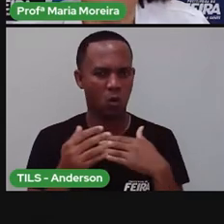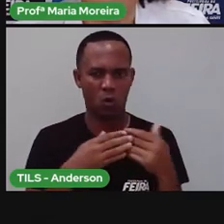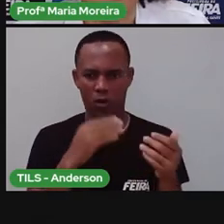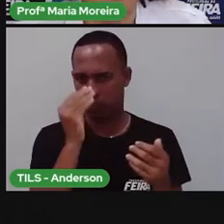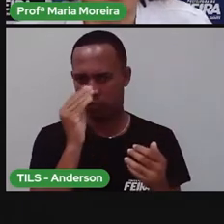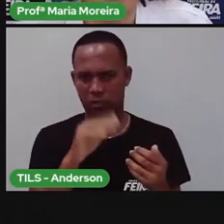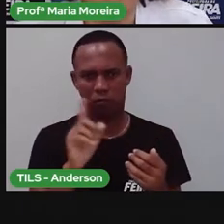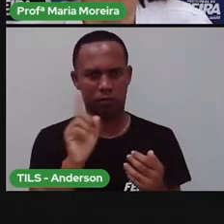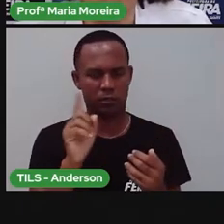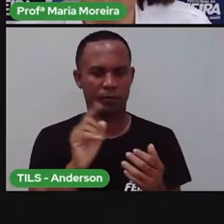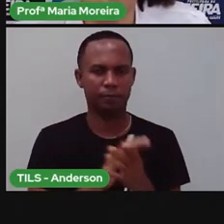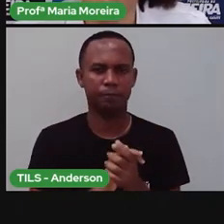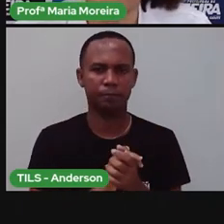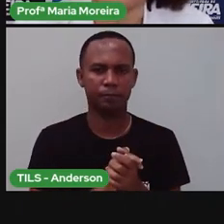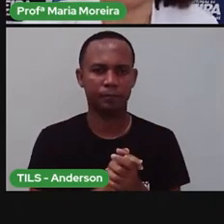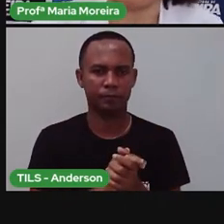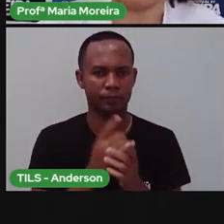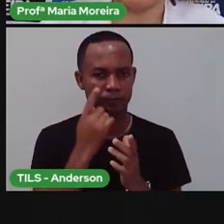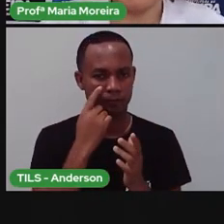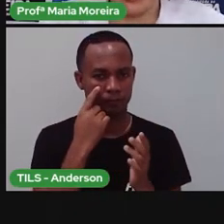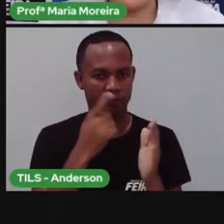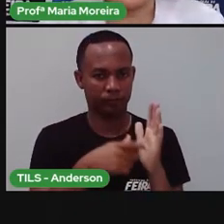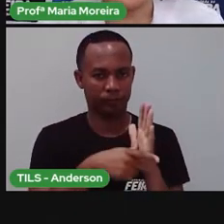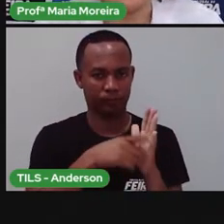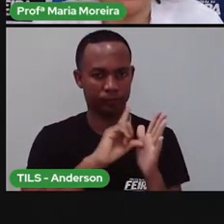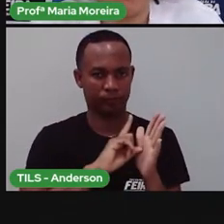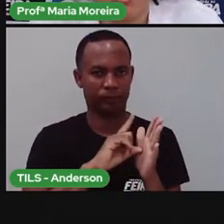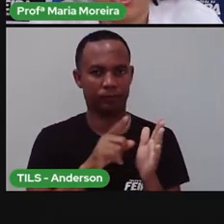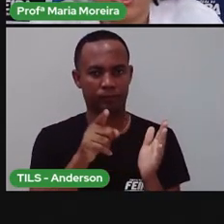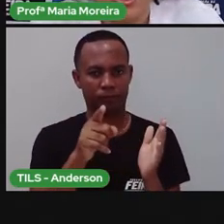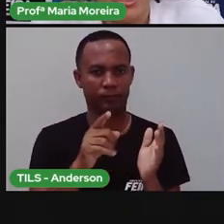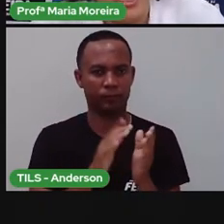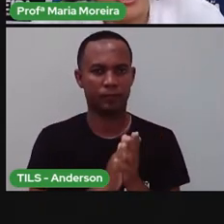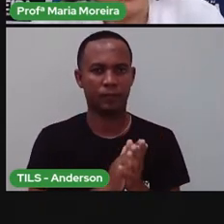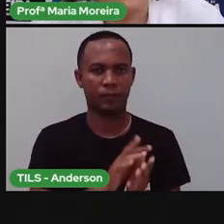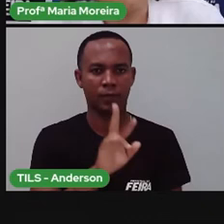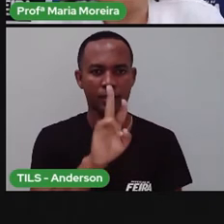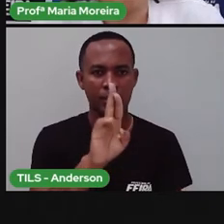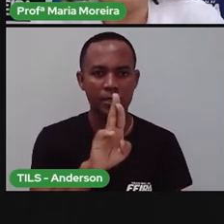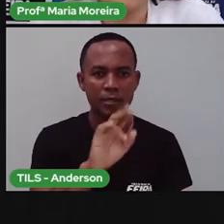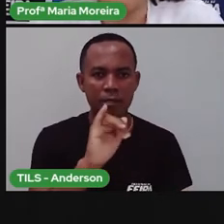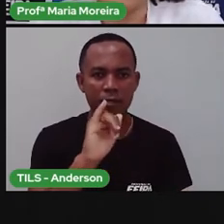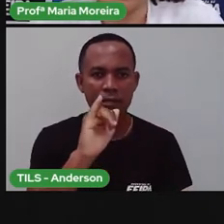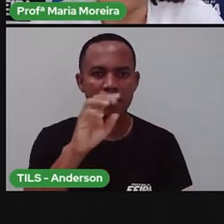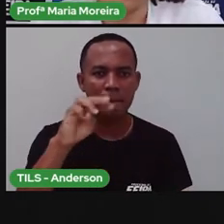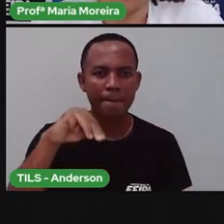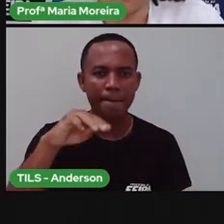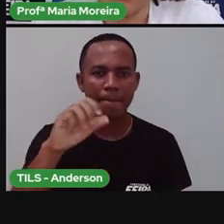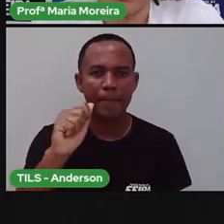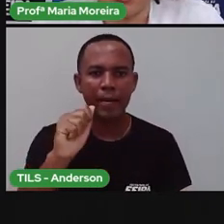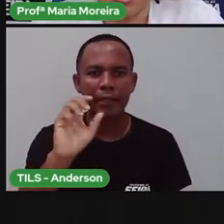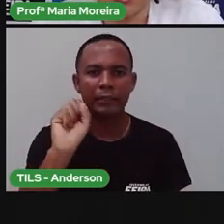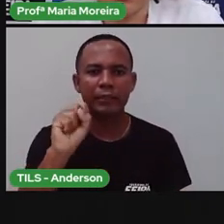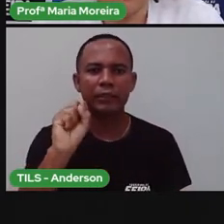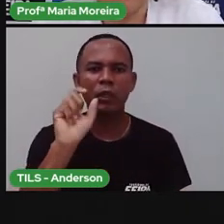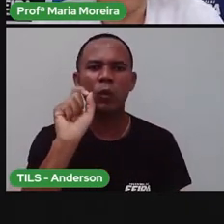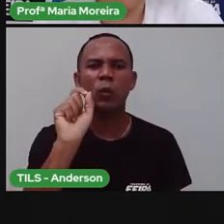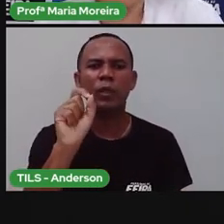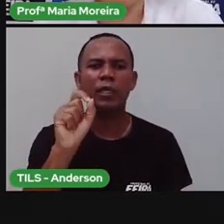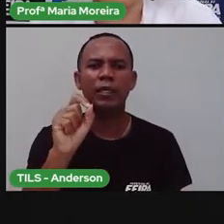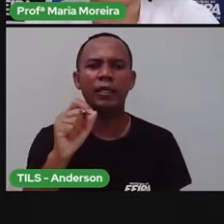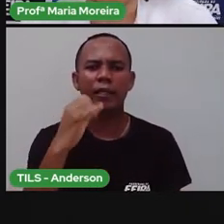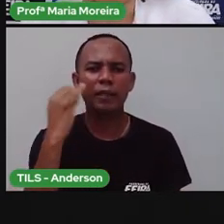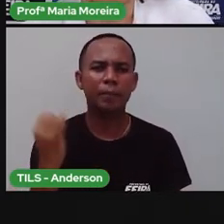jeito. Bom, vamos voltar a falar sobre as rimas. Elas são fundamentais em uma poesia, né?